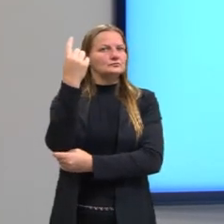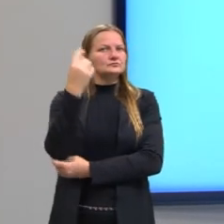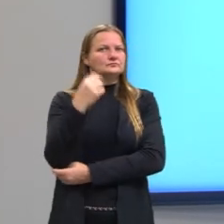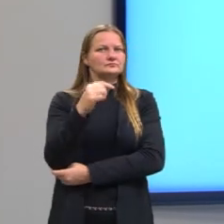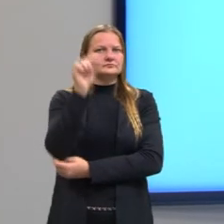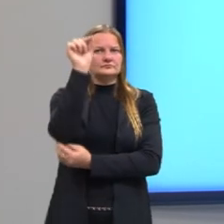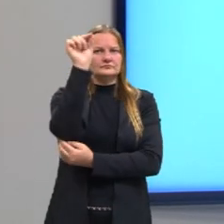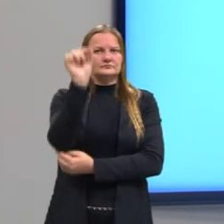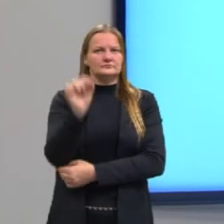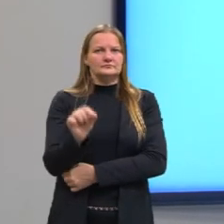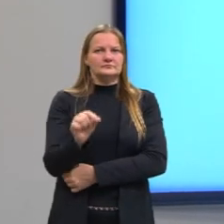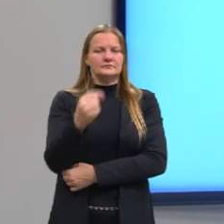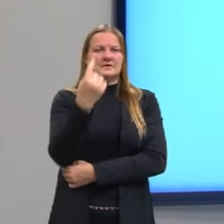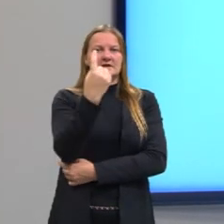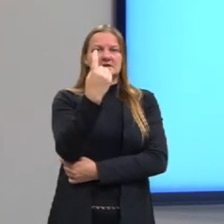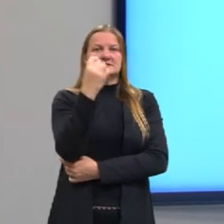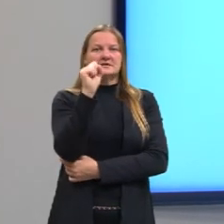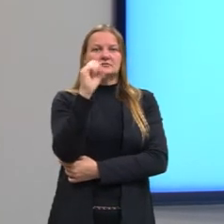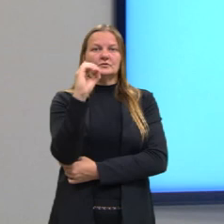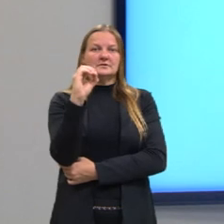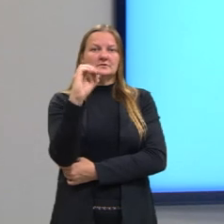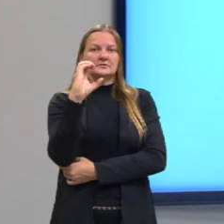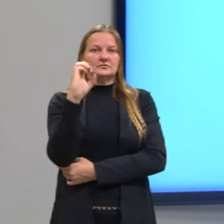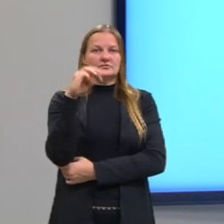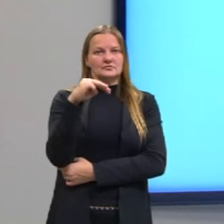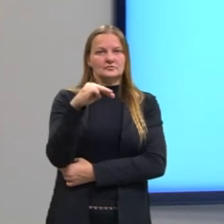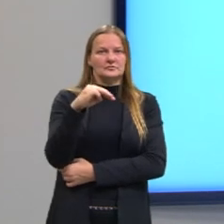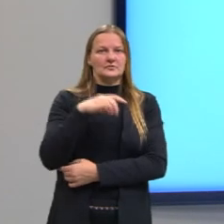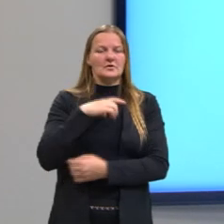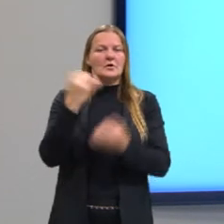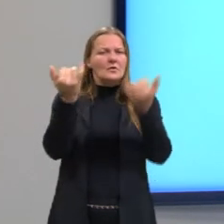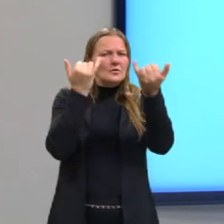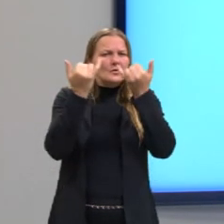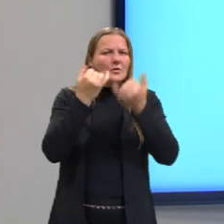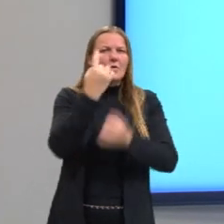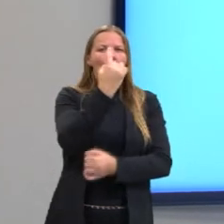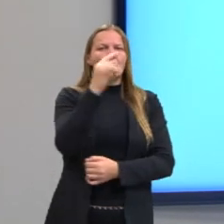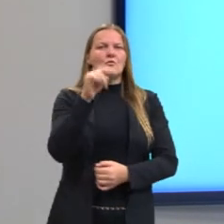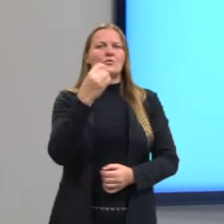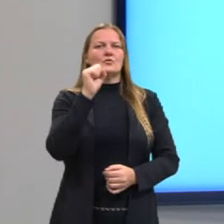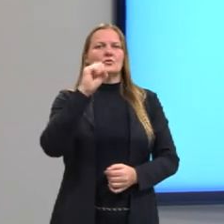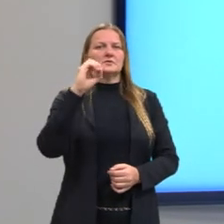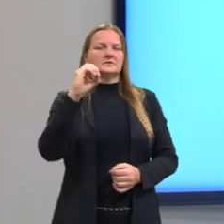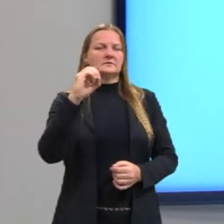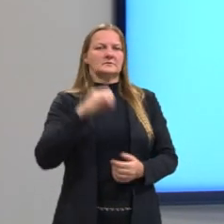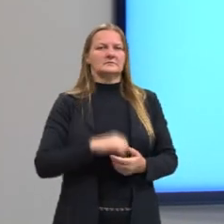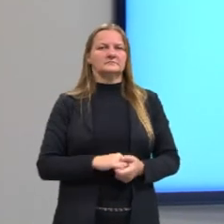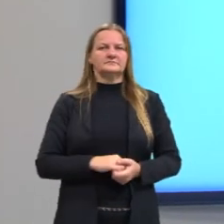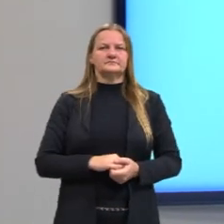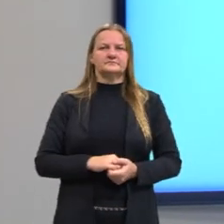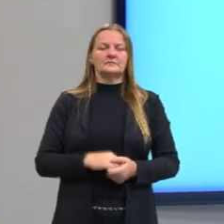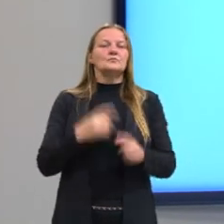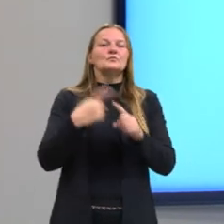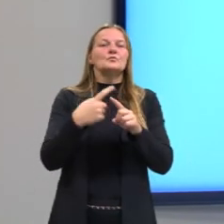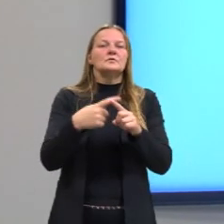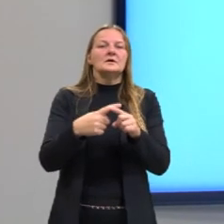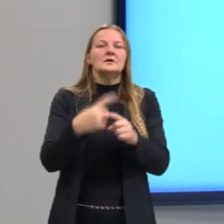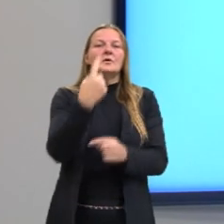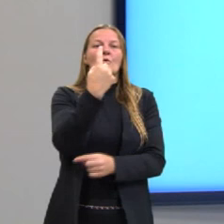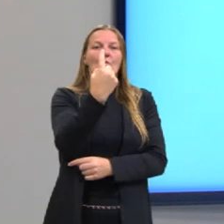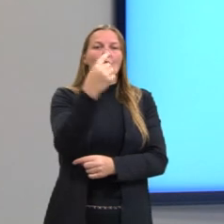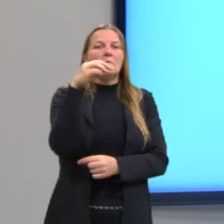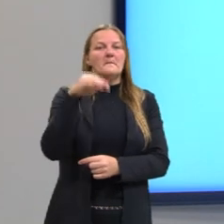coloquei 180cm. E no enunciado, nós temos 1,80m. Por quê? Porque